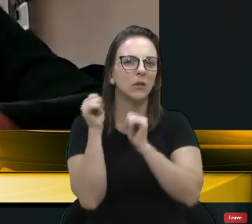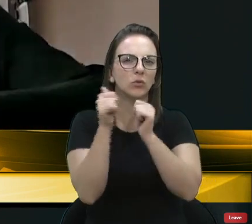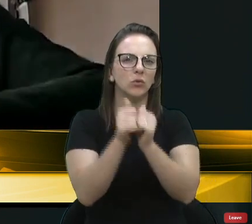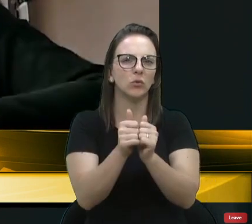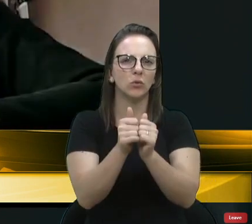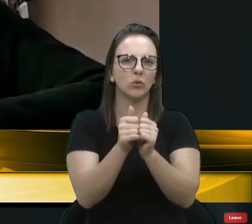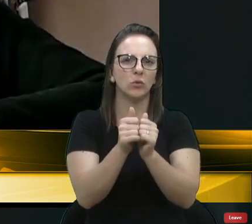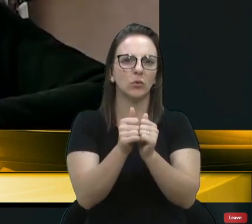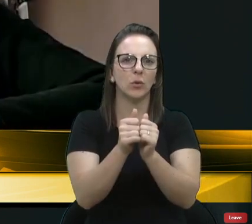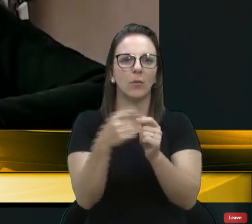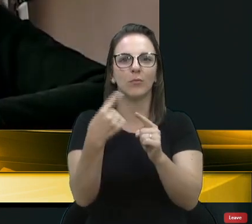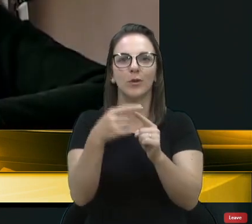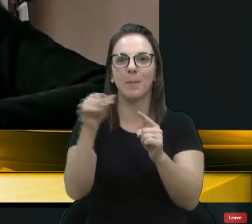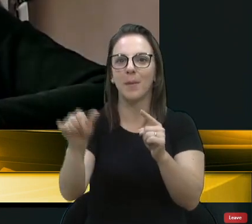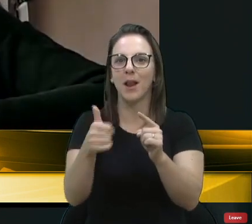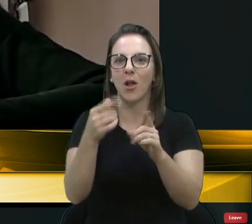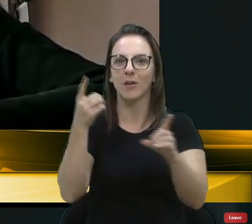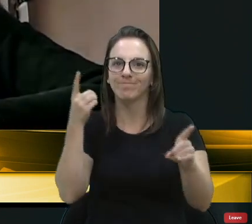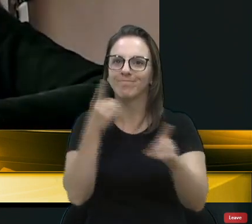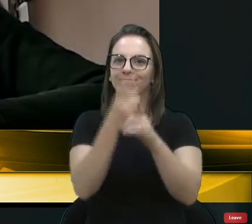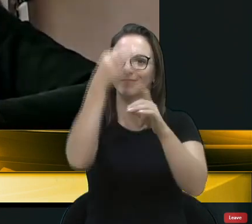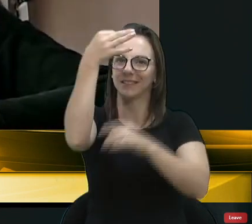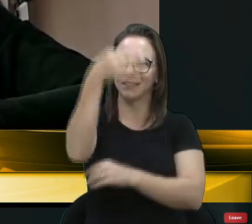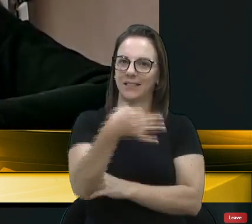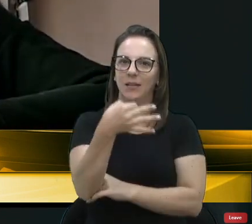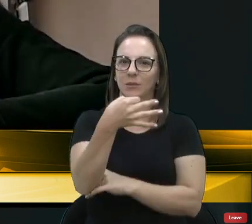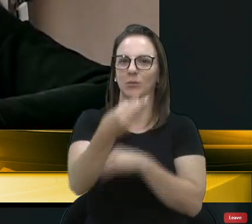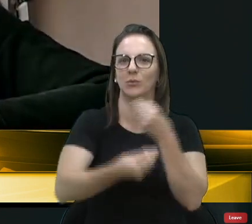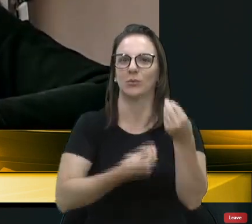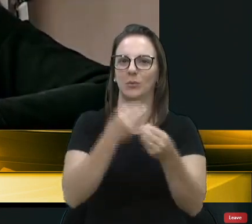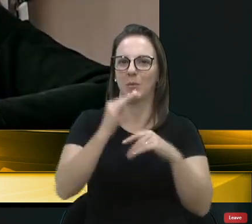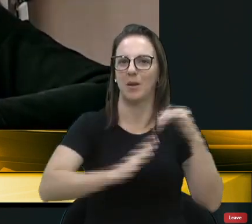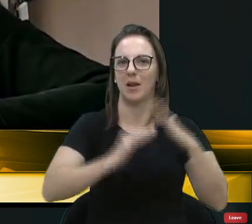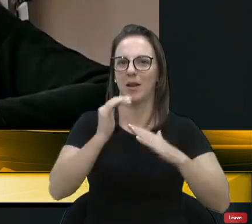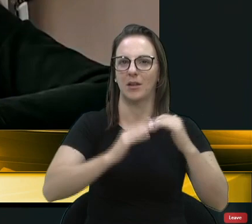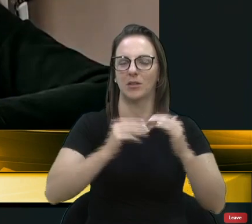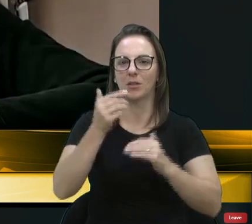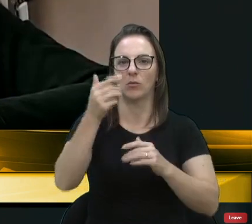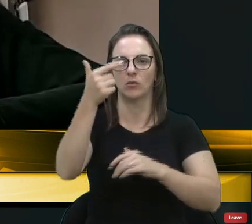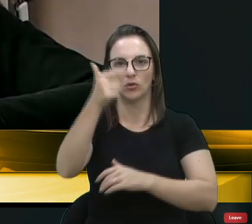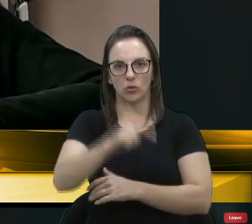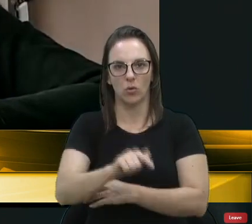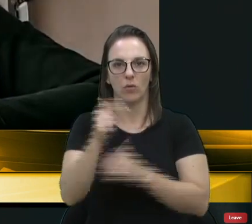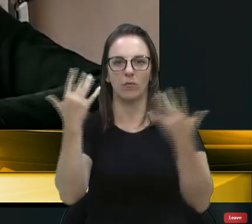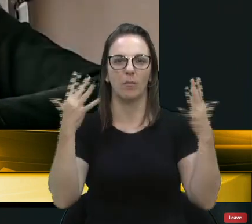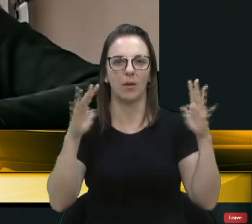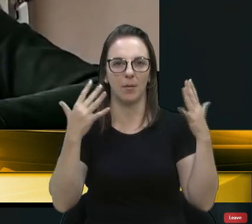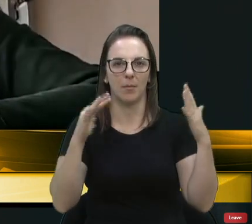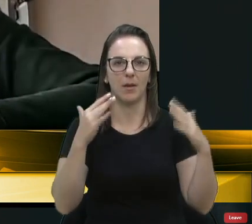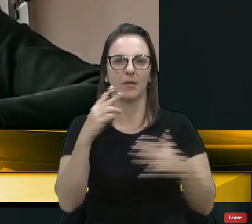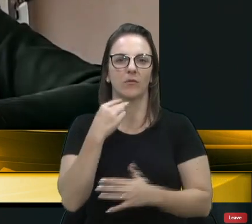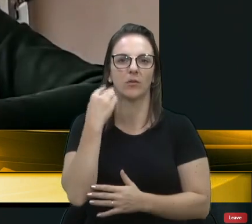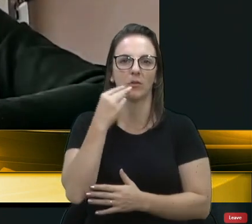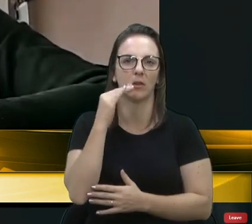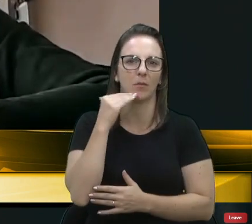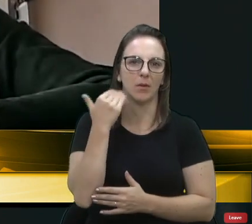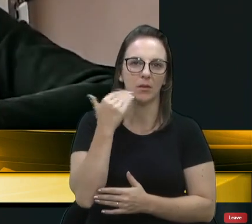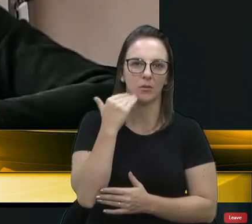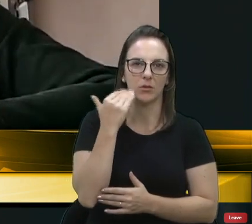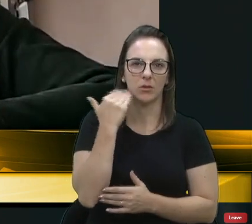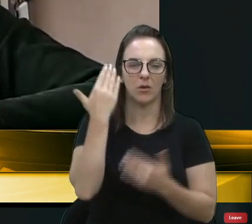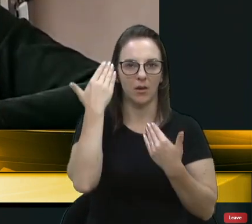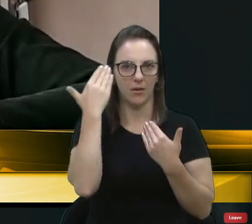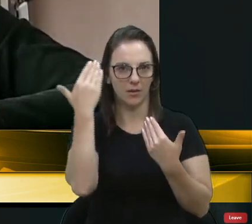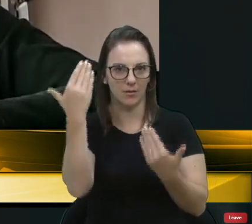assertividade maior. Então, novamente parabenizar a vereadora Marisol Santos, agradecer a oportunidade também de estar